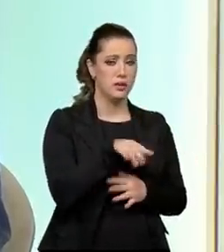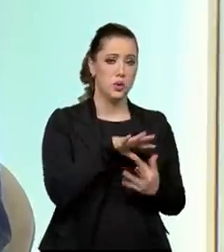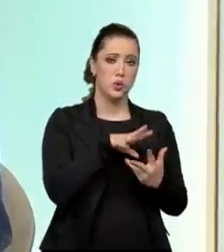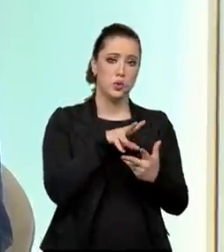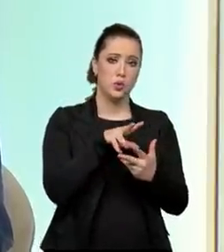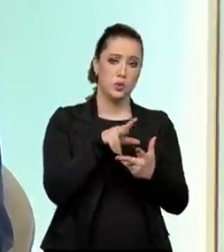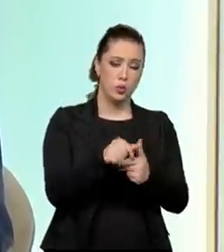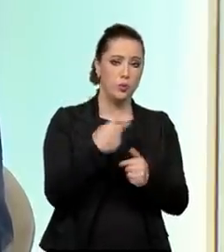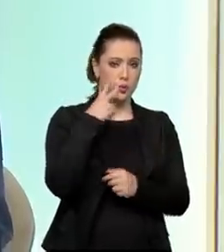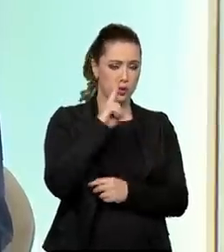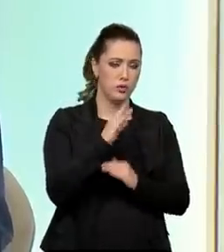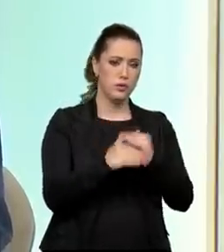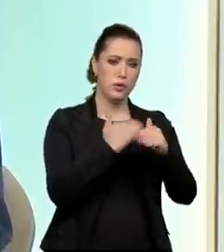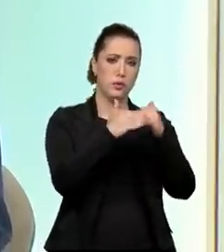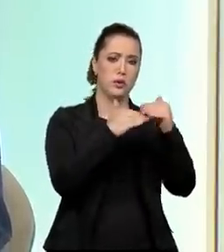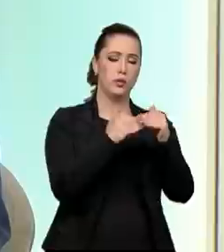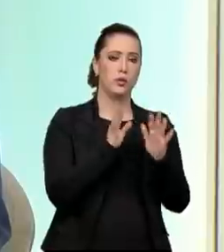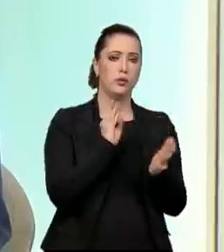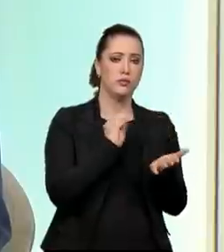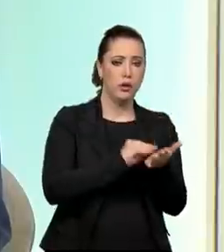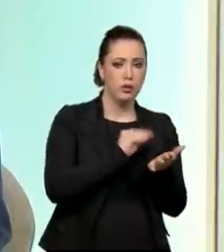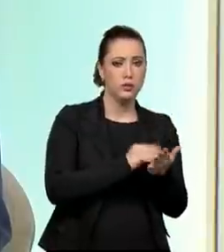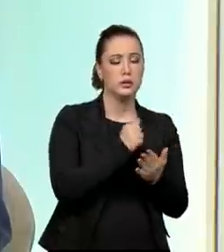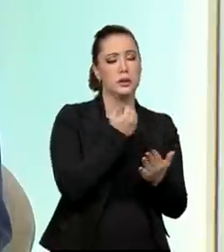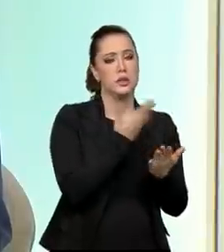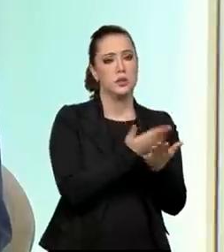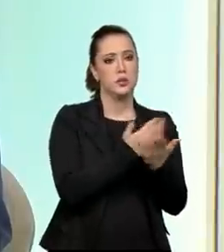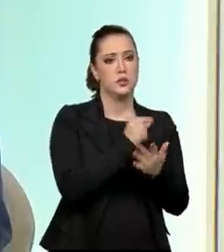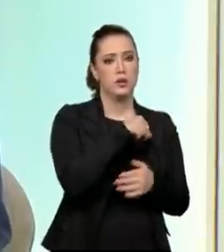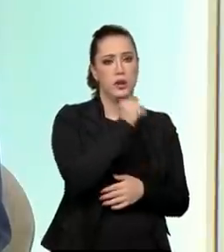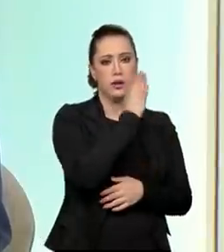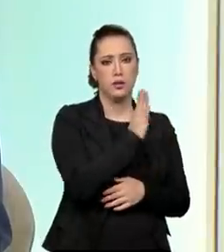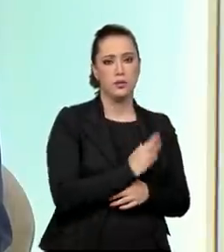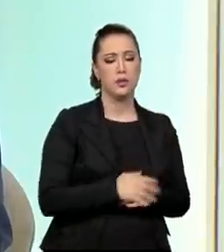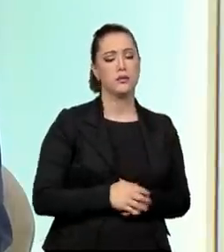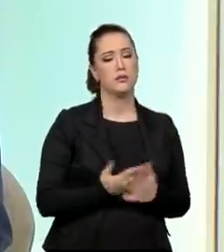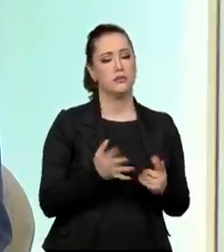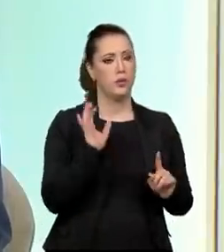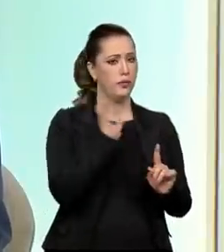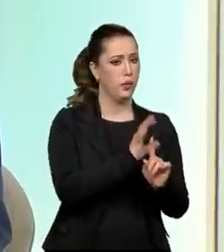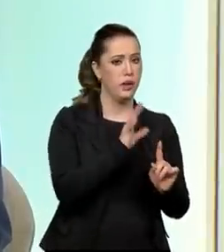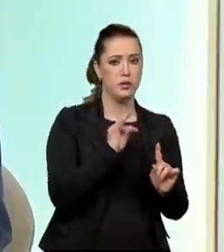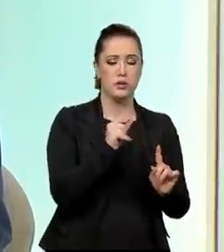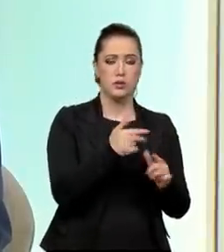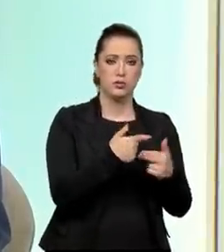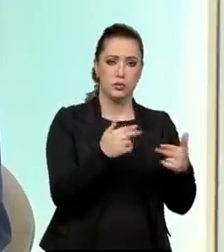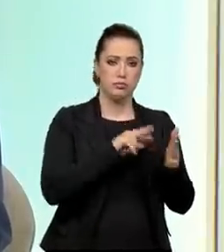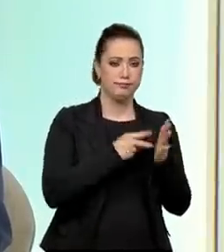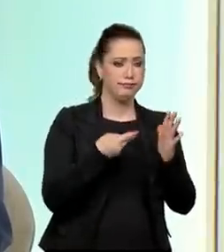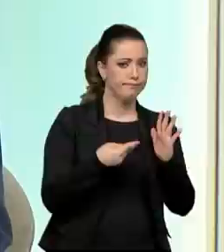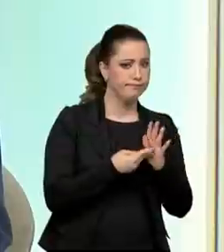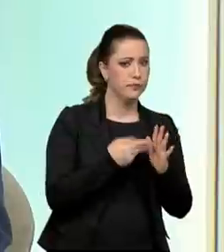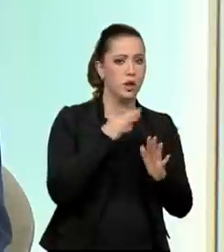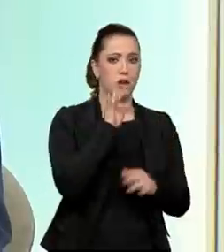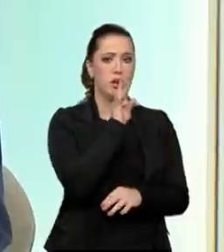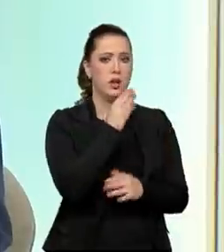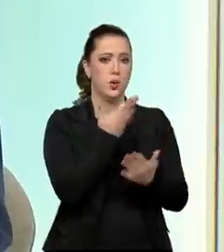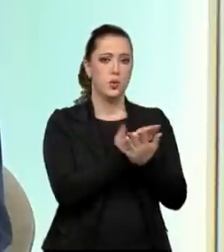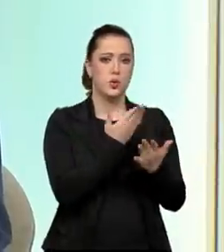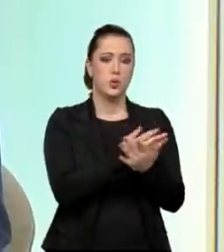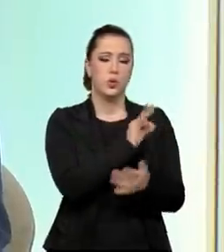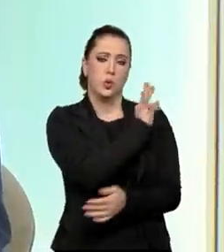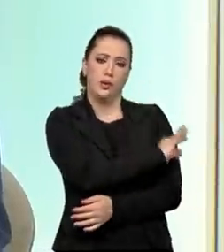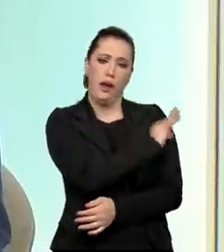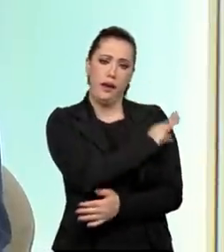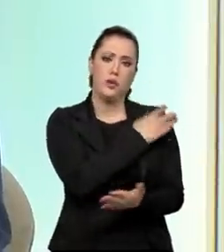estudo amplo dos impactos da pandemia sobre a infância brasileira em todos os sentidos. Um estudo técnico-acadêmico que